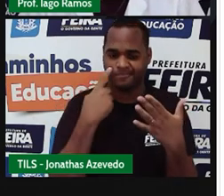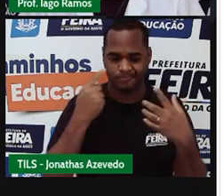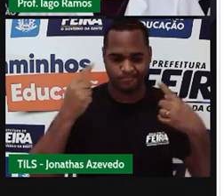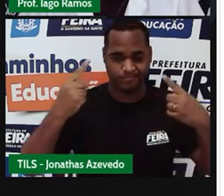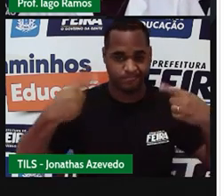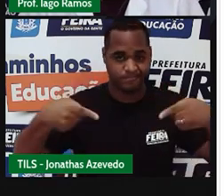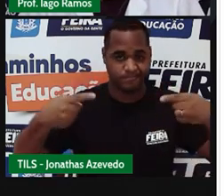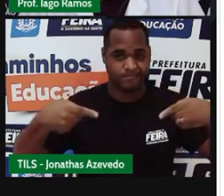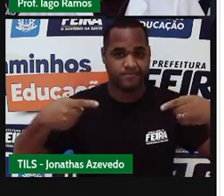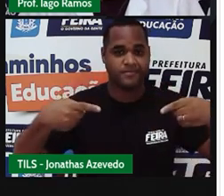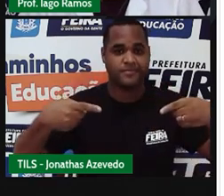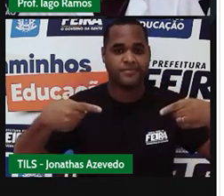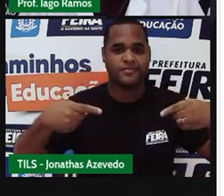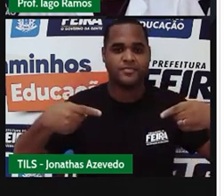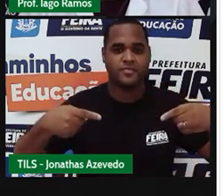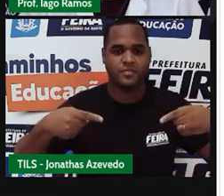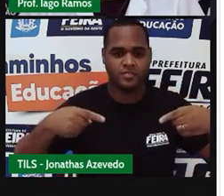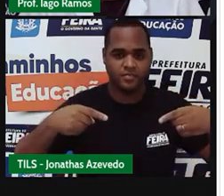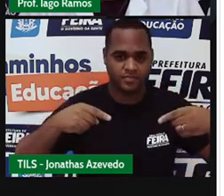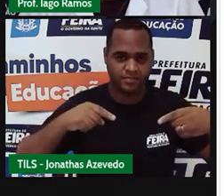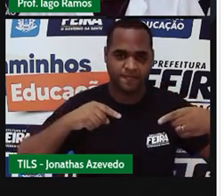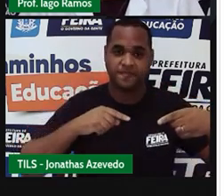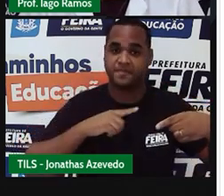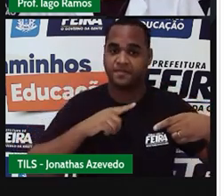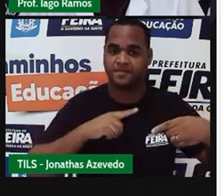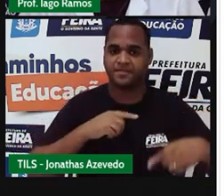a fazer com esse aqui, ó, com o próprio